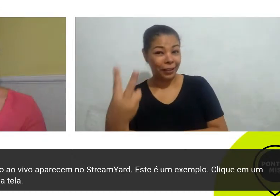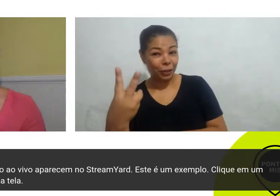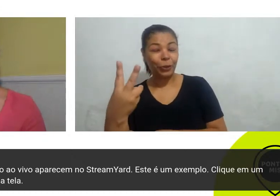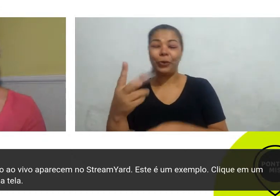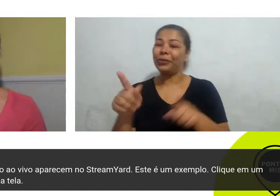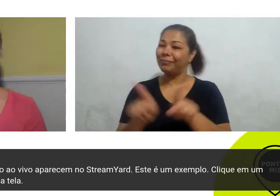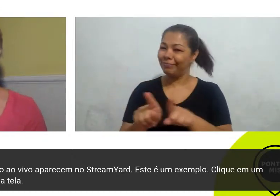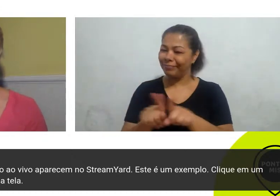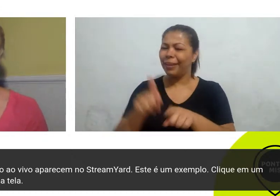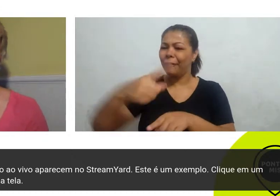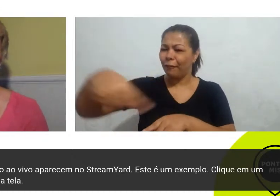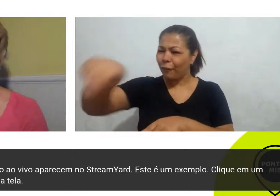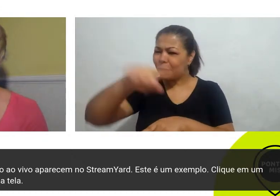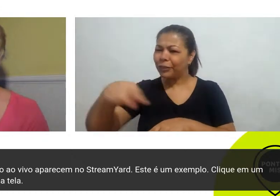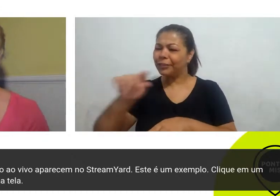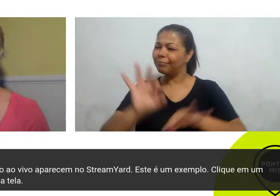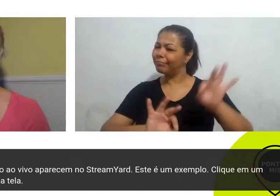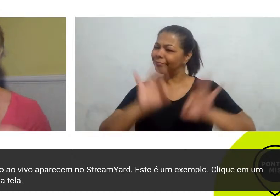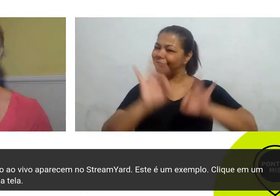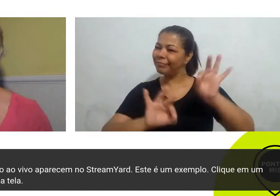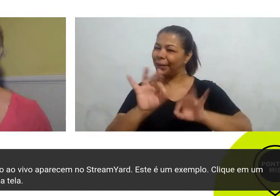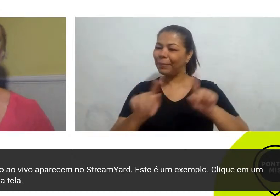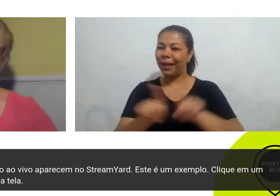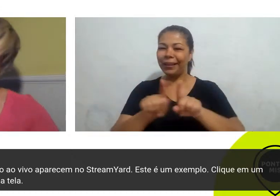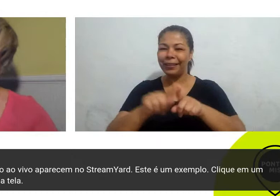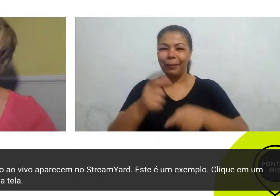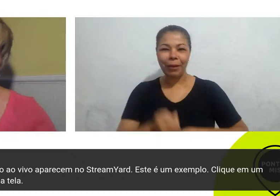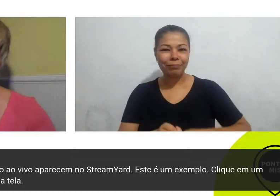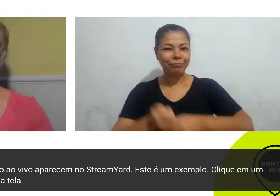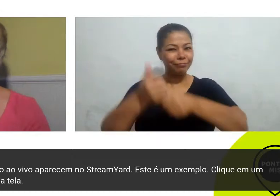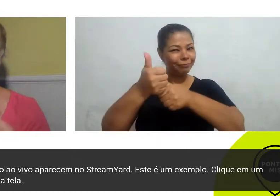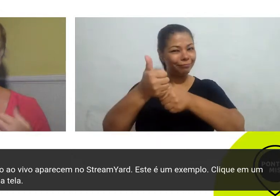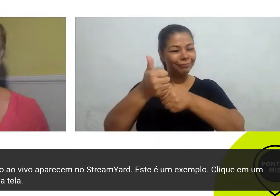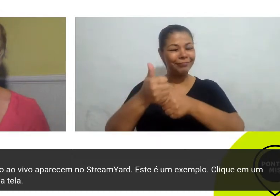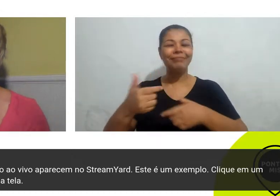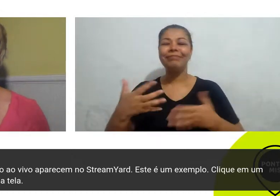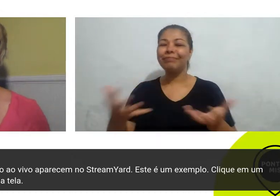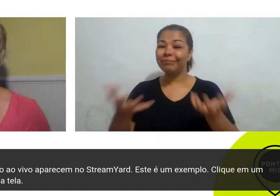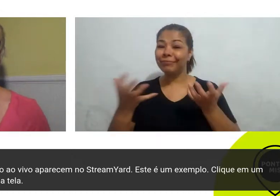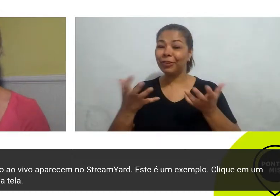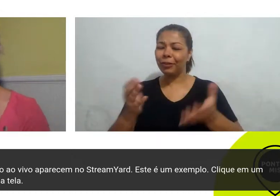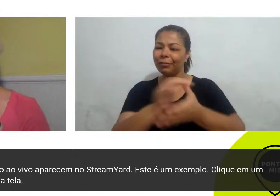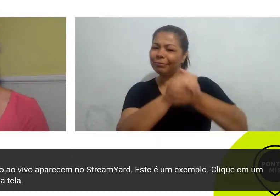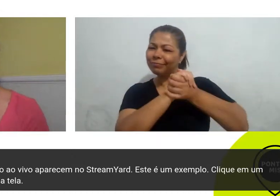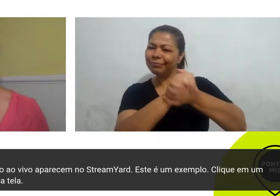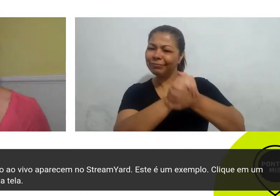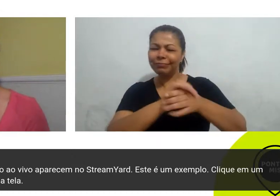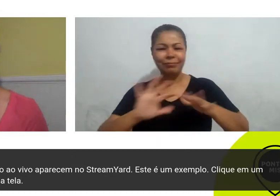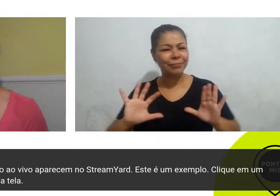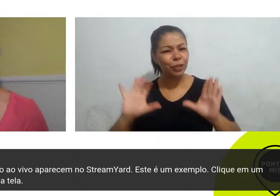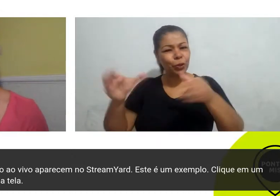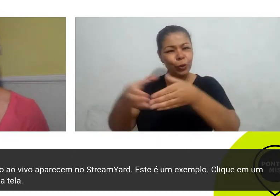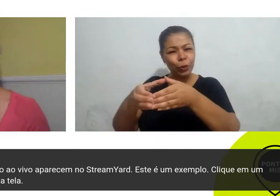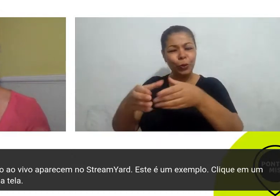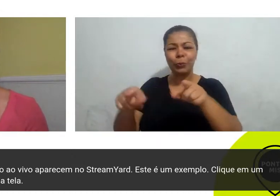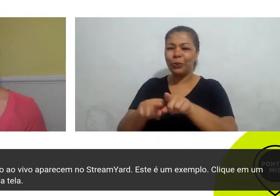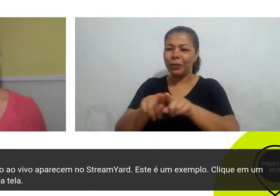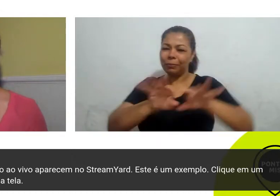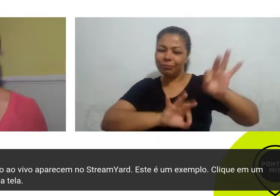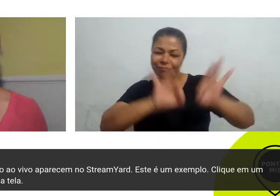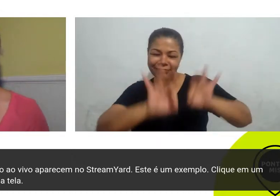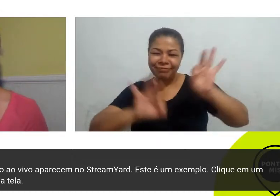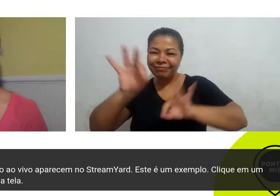e quero parabenizar também toda a equipe do MIS porque sem essa equipe maravilhosa que faz um trabalho divino